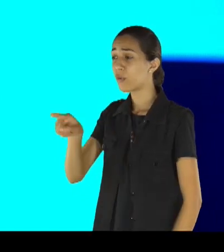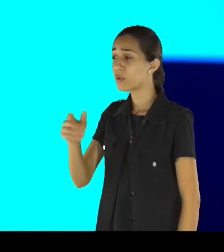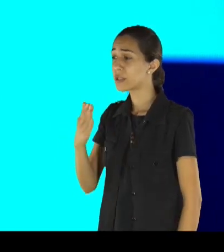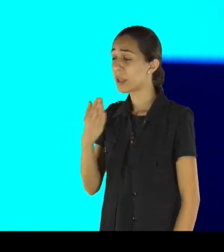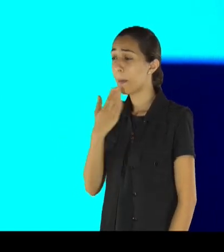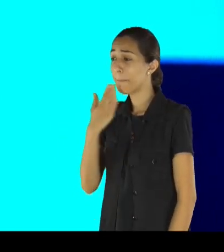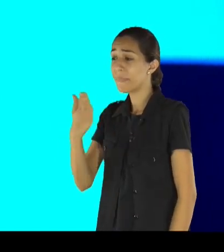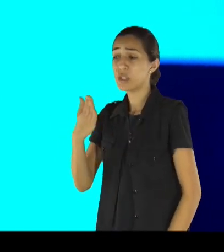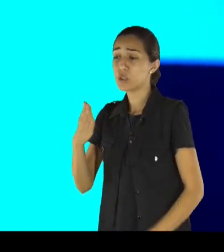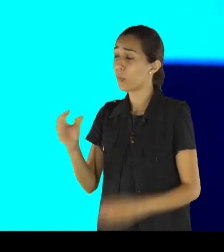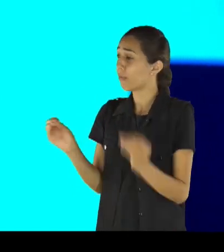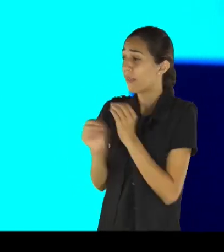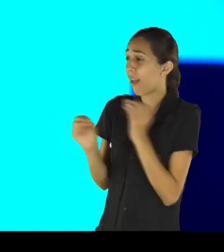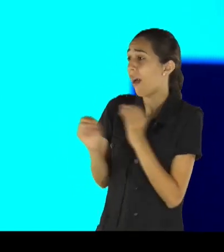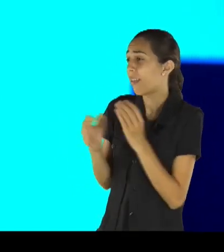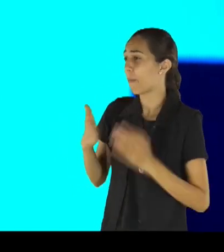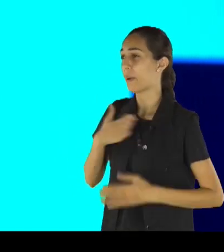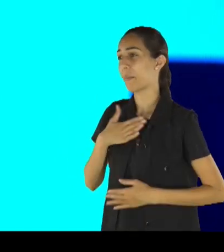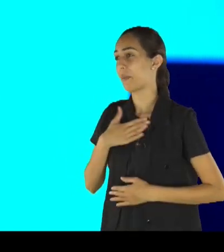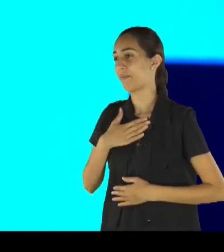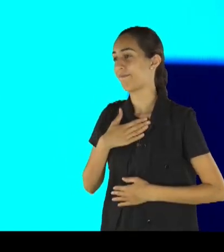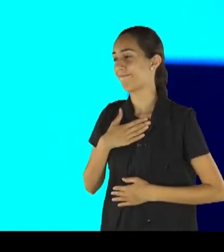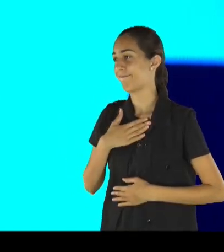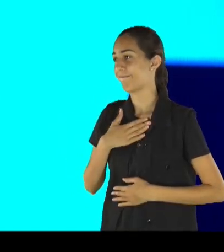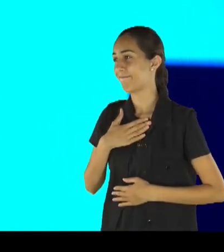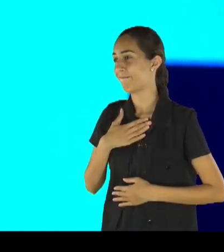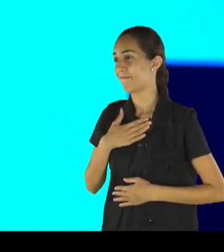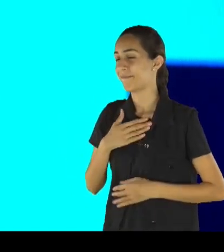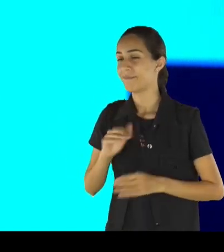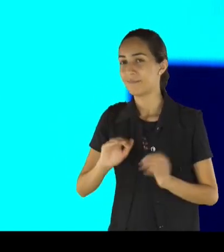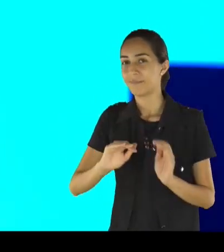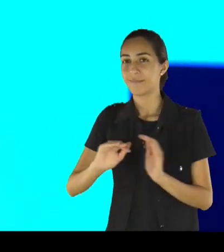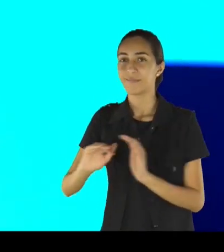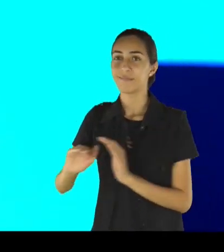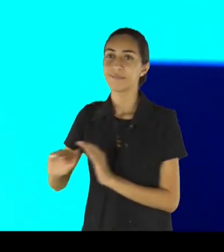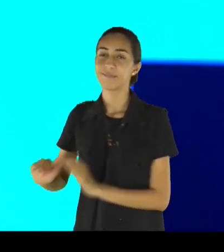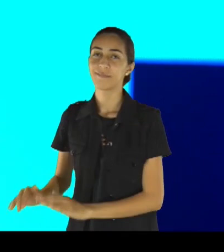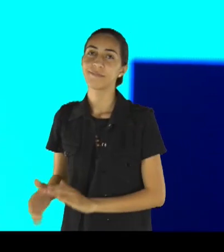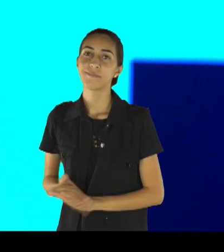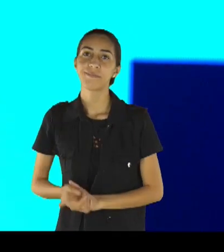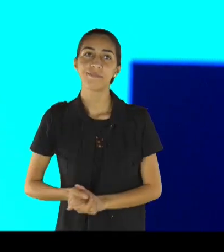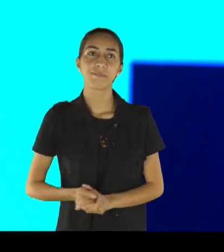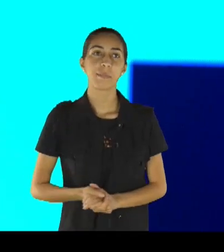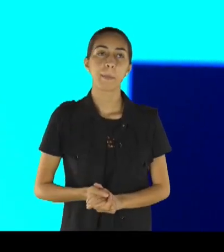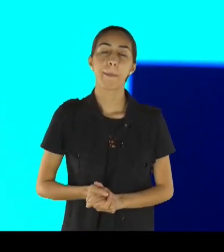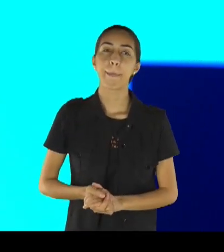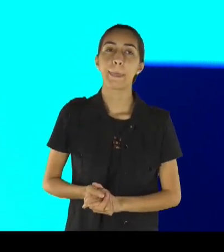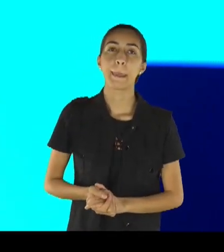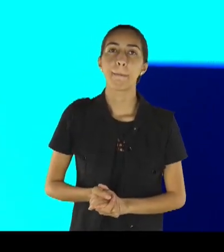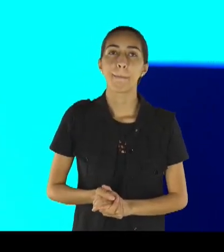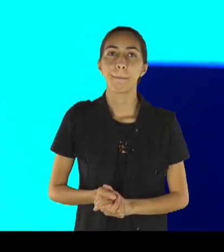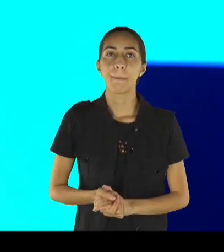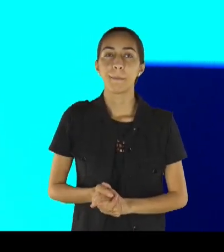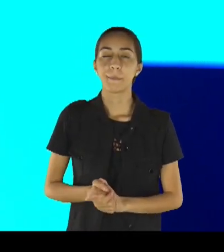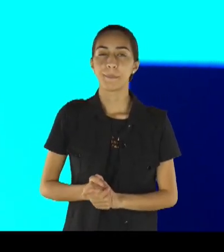filha, a tua fé te salvou, tem de bom ânimo, a nossa fé,